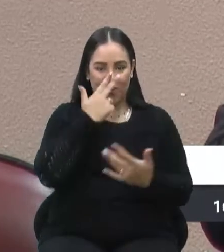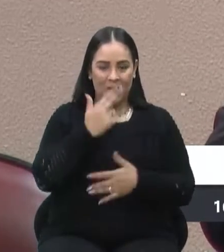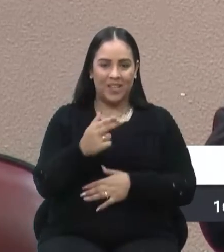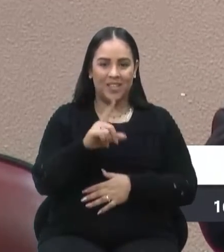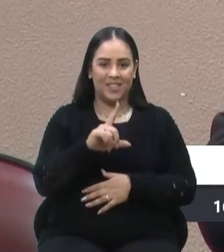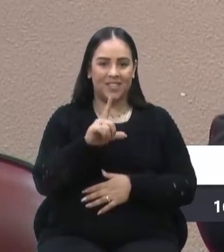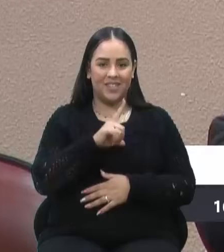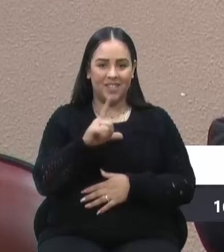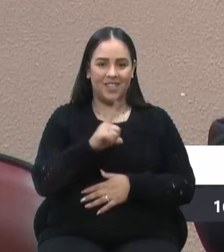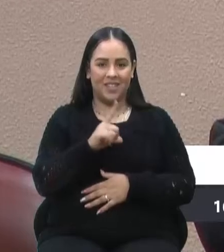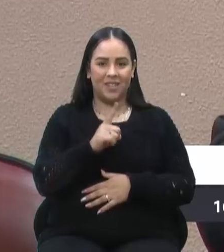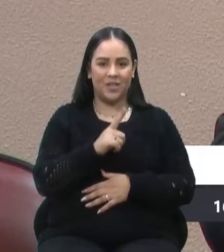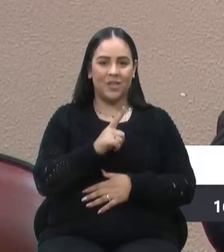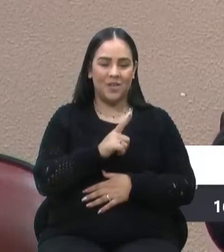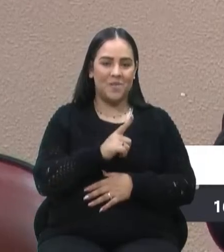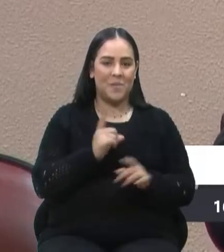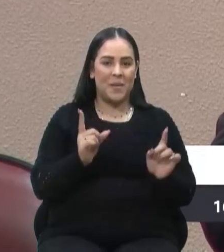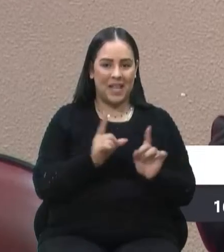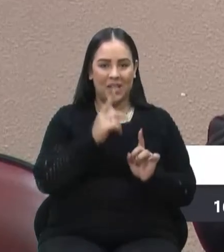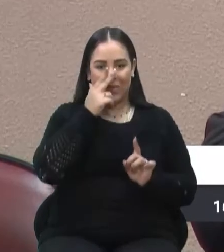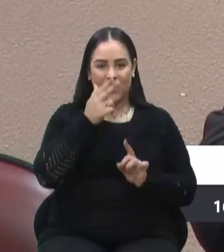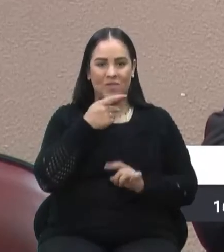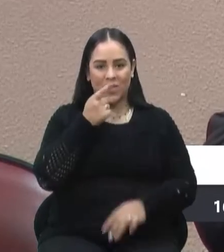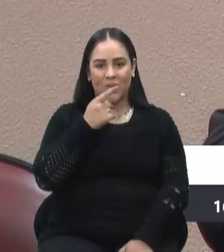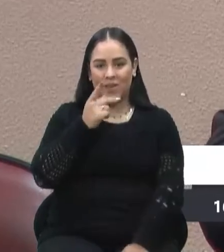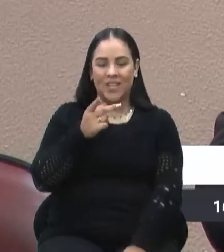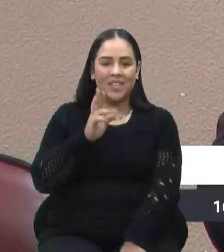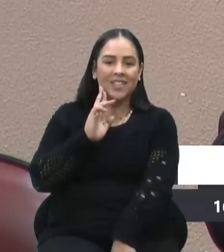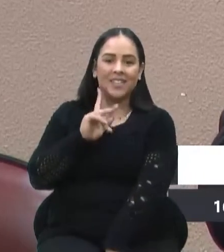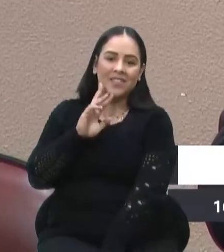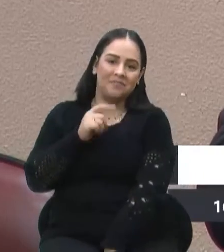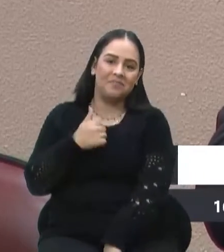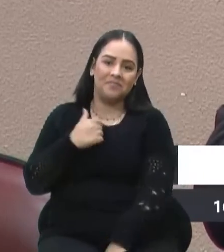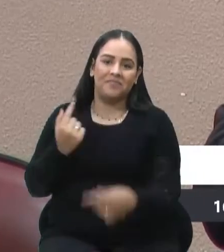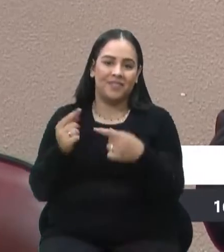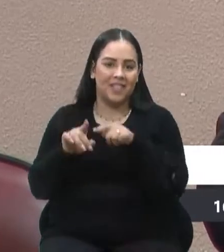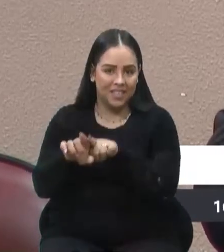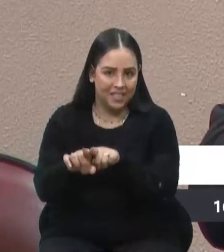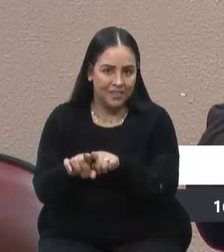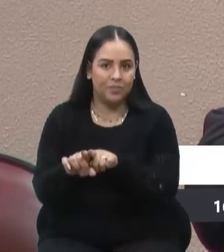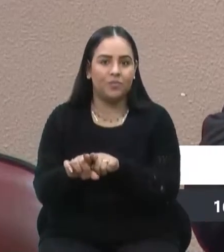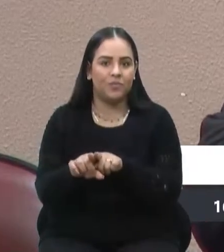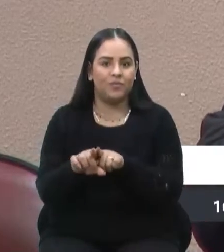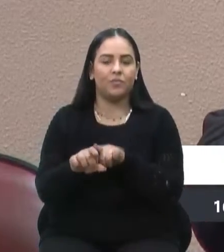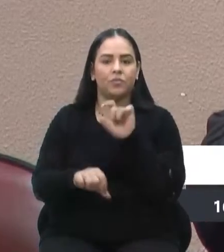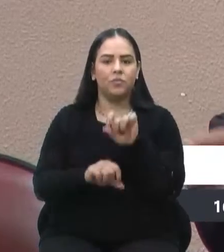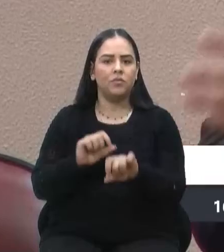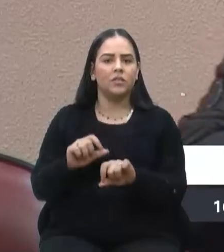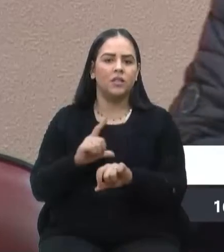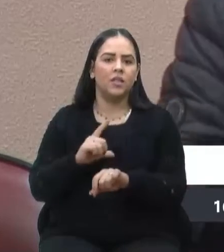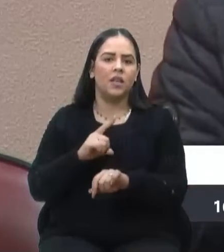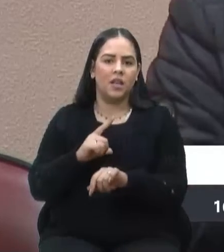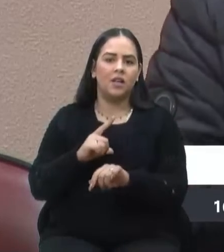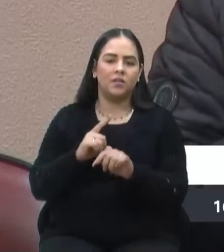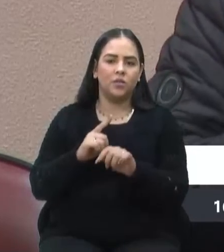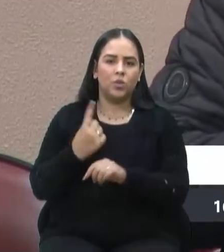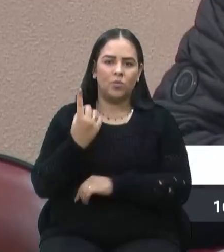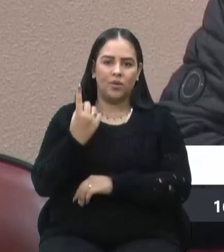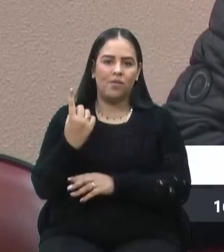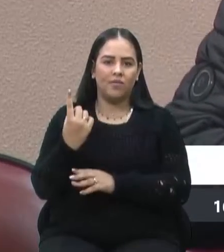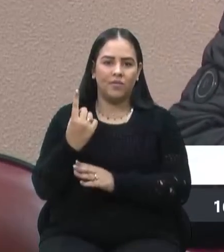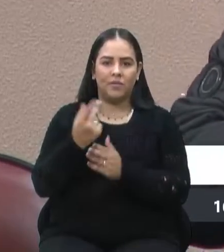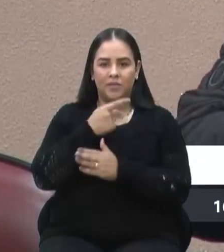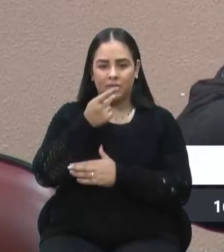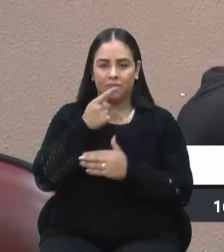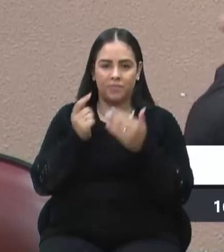lá os pequeninos, como falou o Renato Oliveira. Então, só parceiro. Um desquestionamento também daquilo foi pontuado hoje